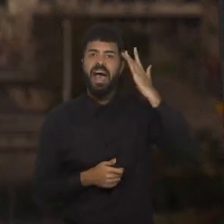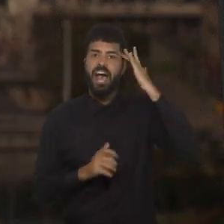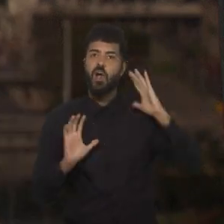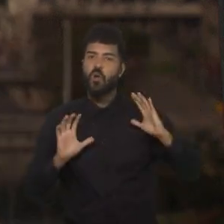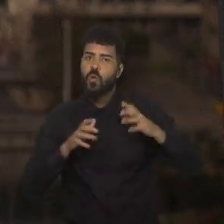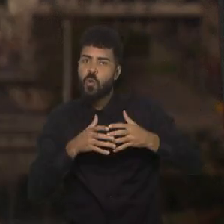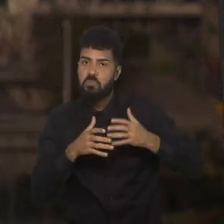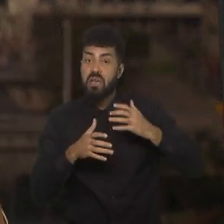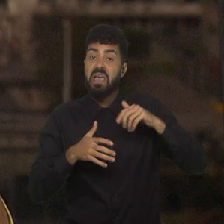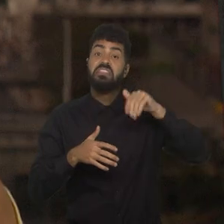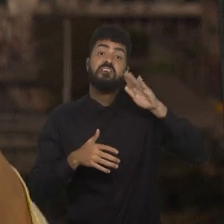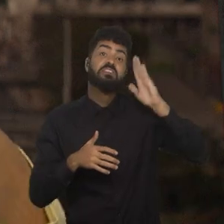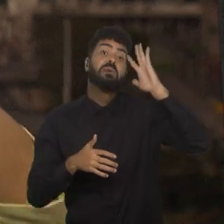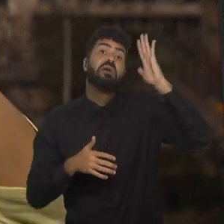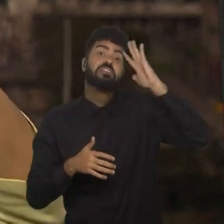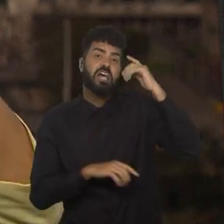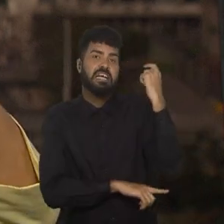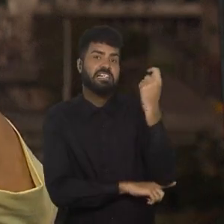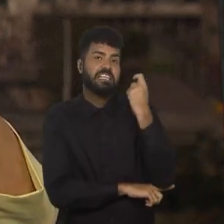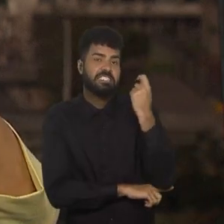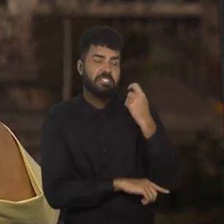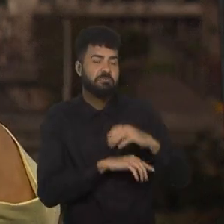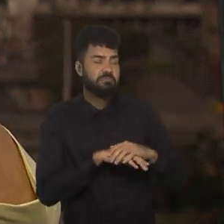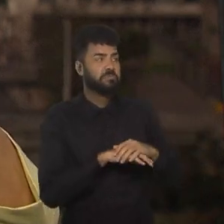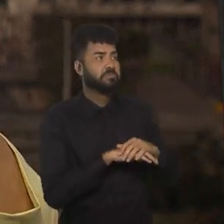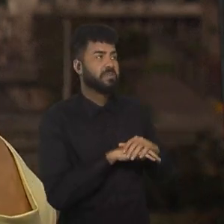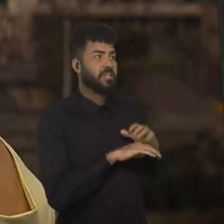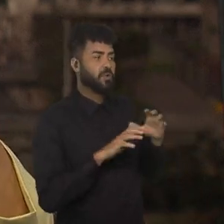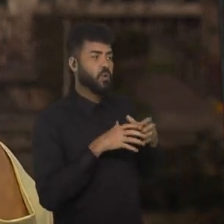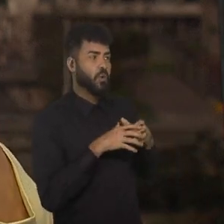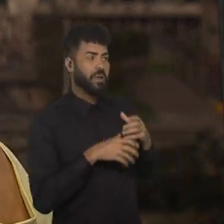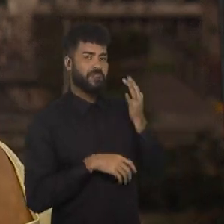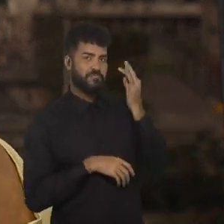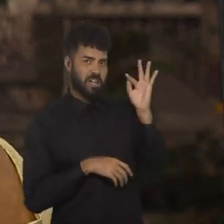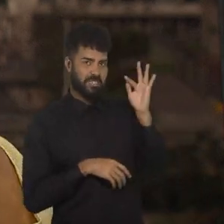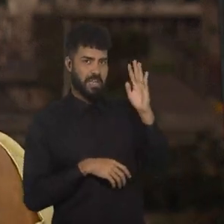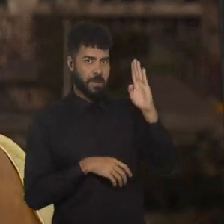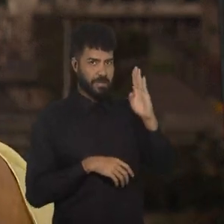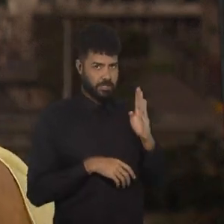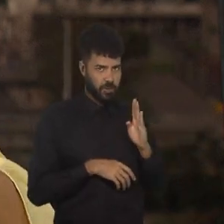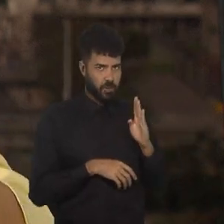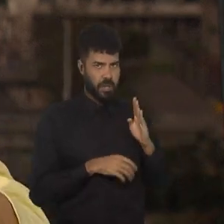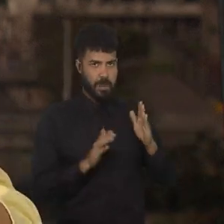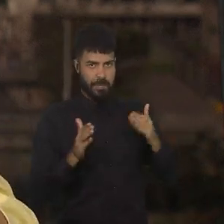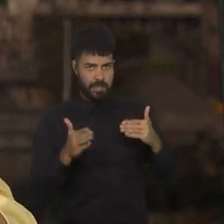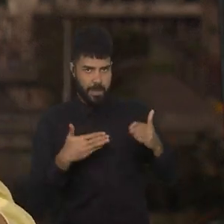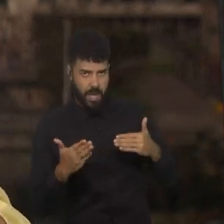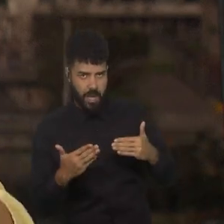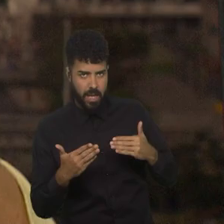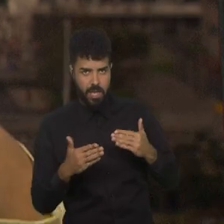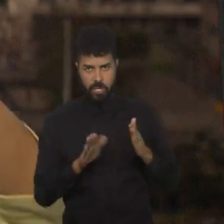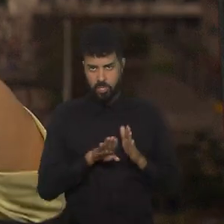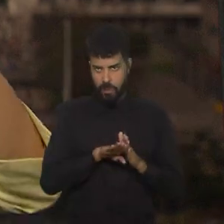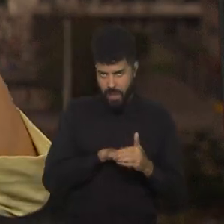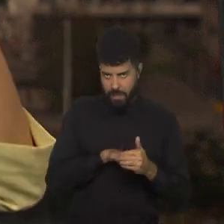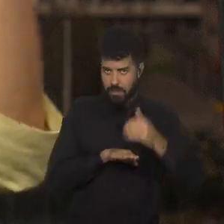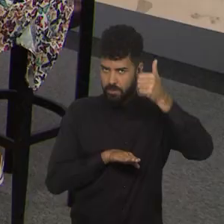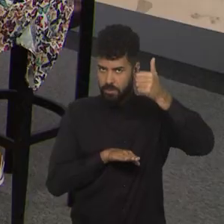imaginam, que vai chegar, como é que vai ser a classificação, França, Brasil, Panamá, Jamaica,